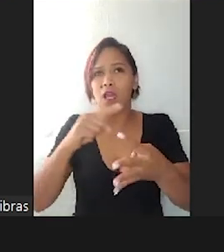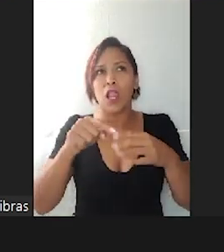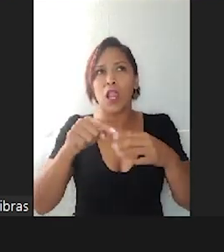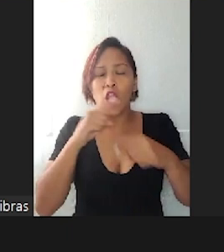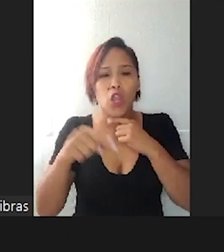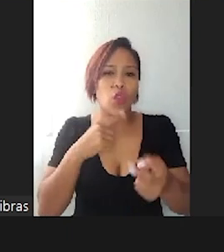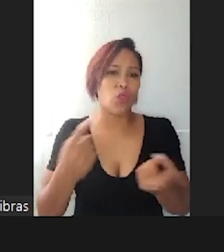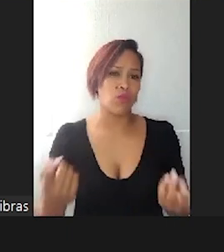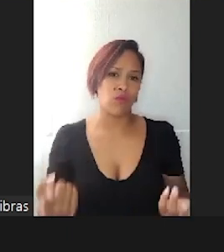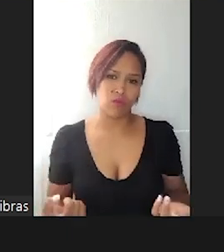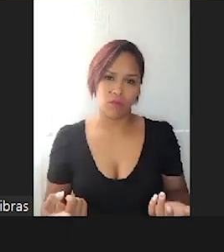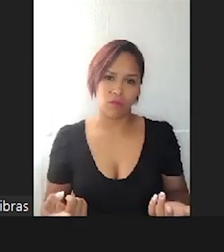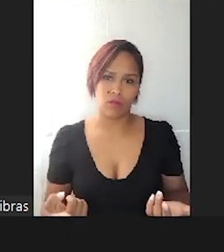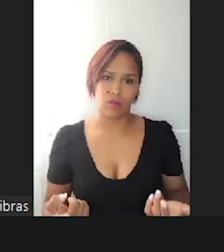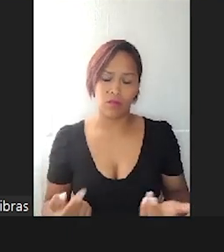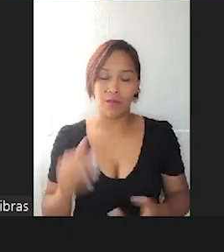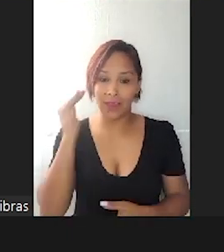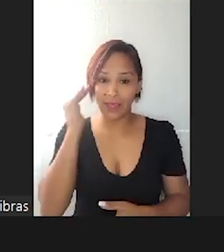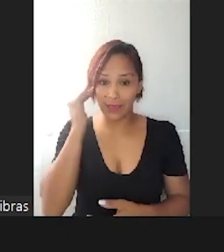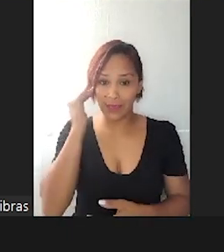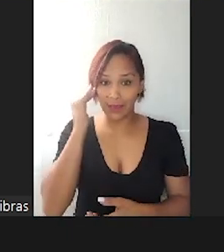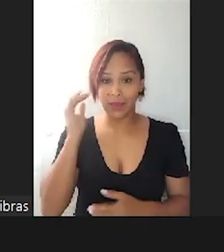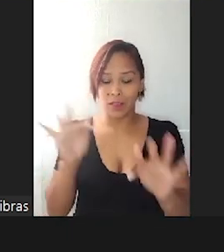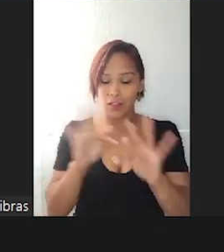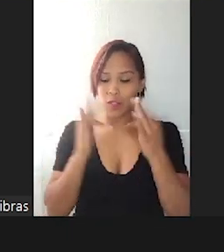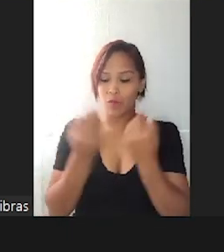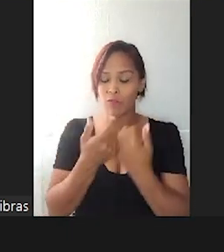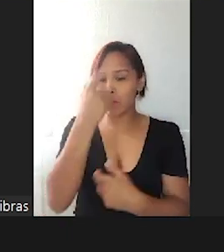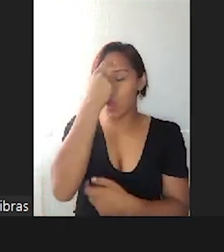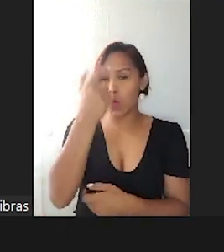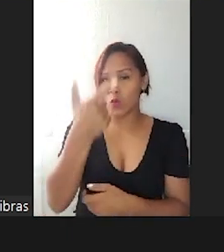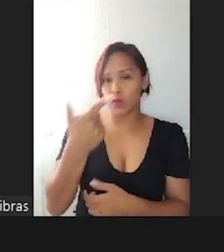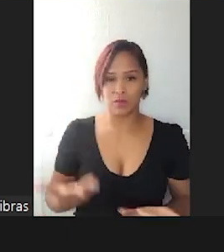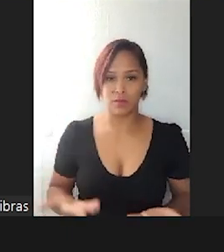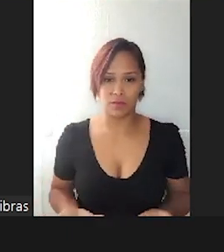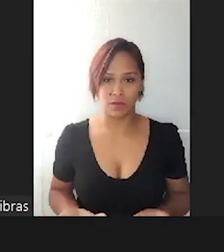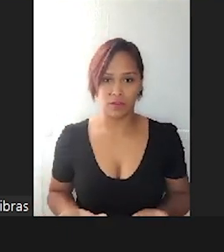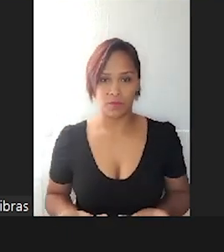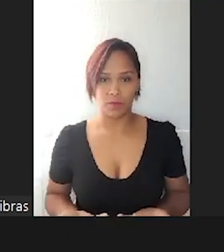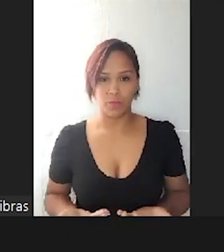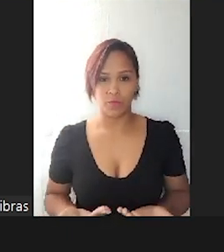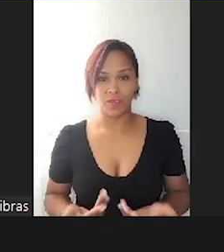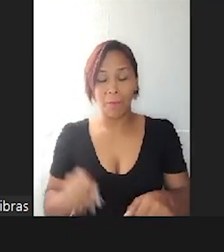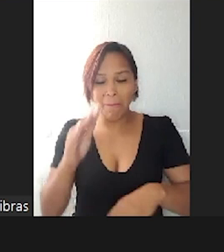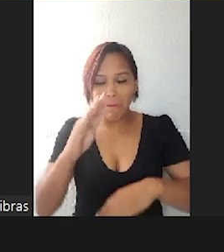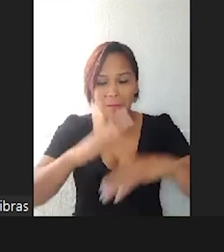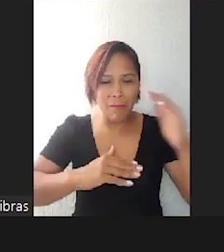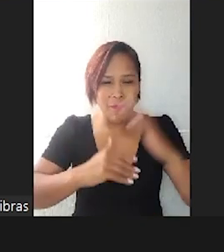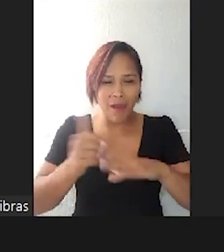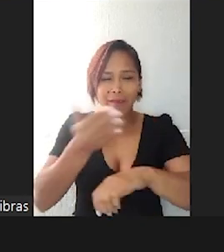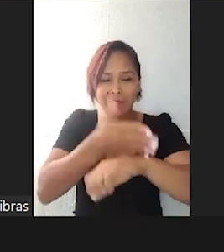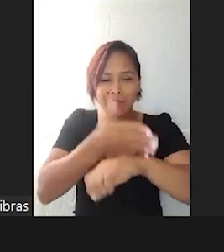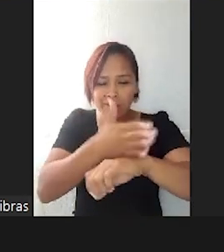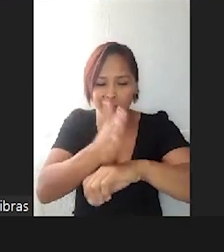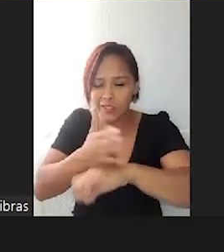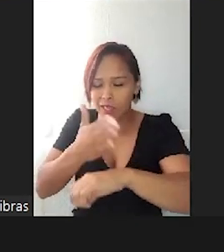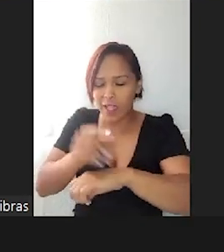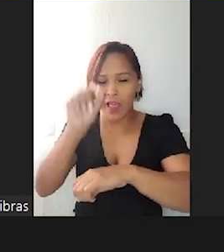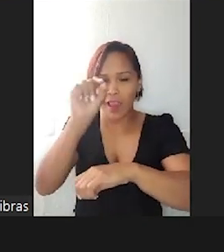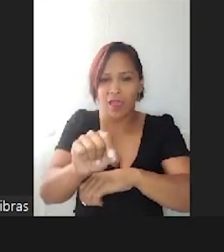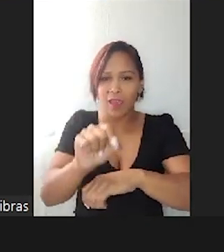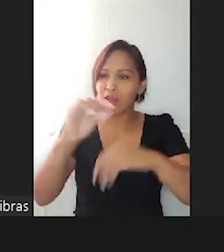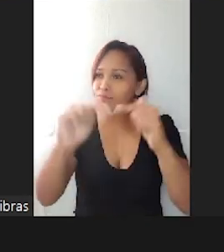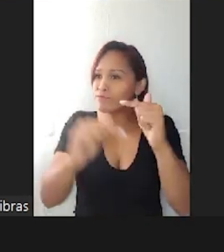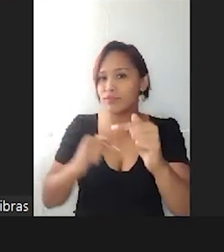E entender sobre parentalidade consciente, e exercer a parentalidade consciente, ela vai muito além.